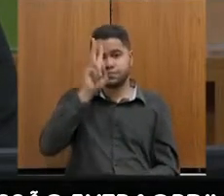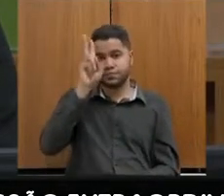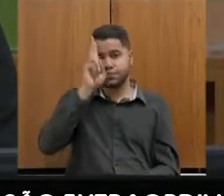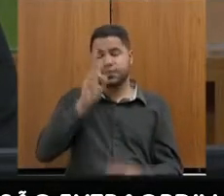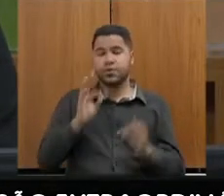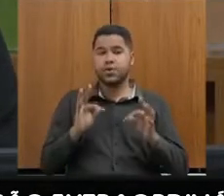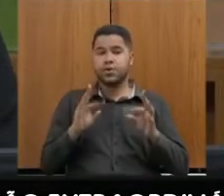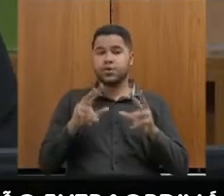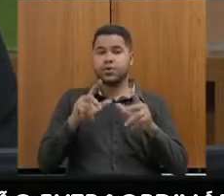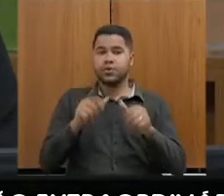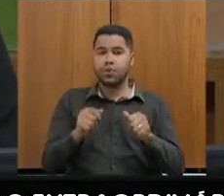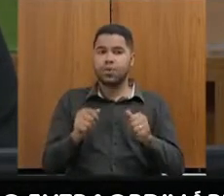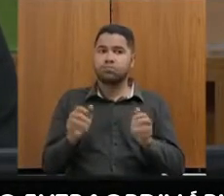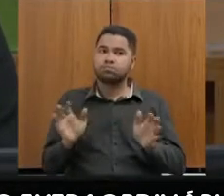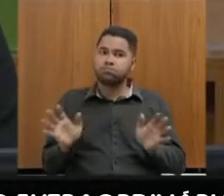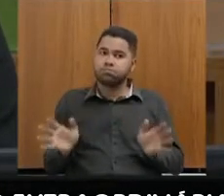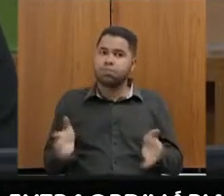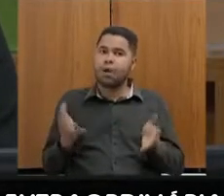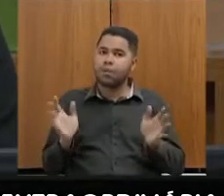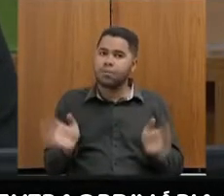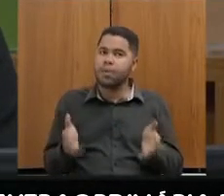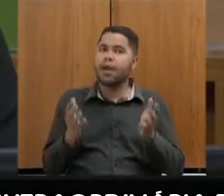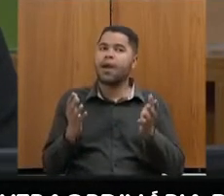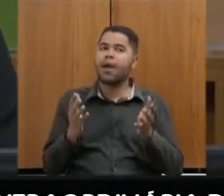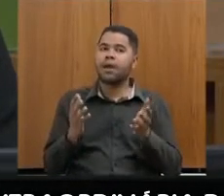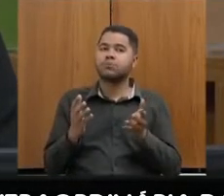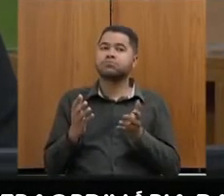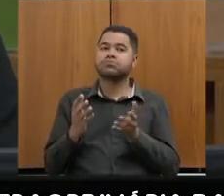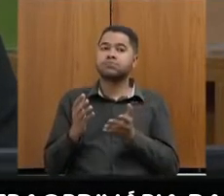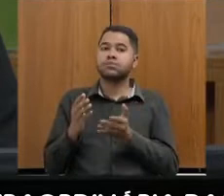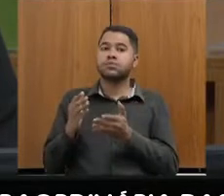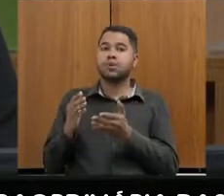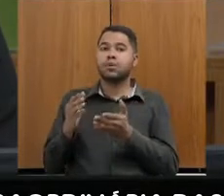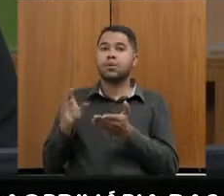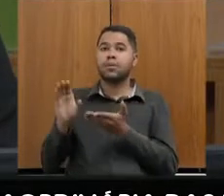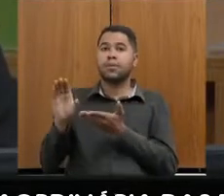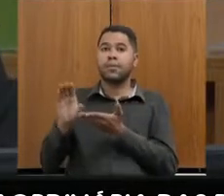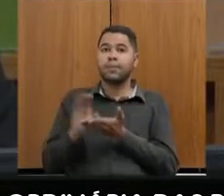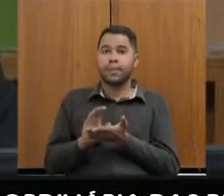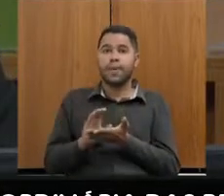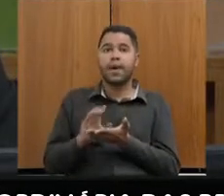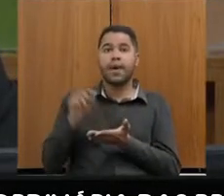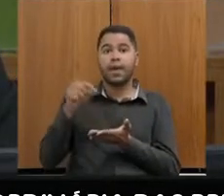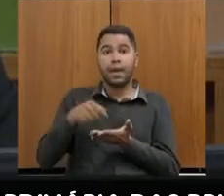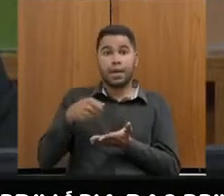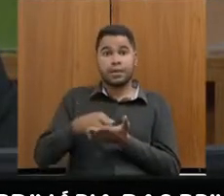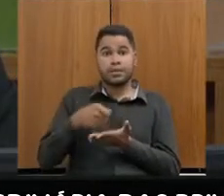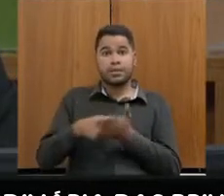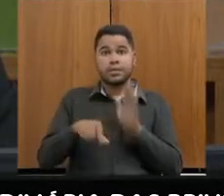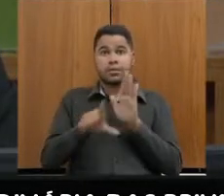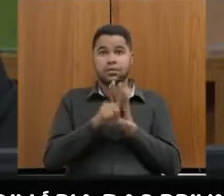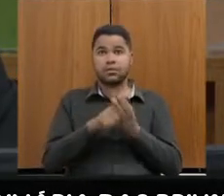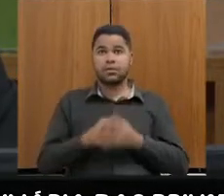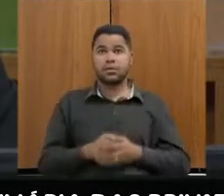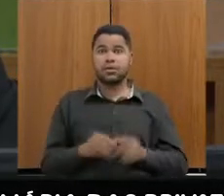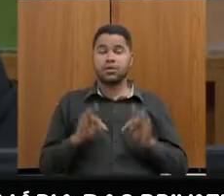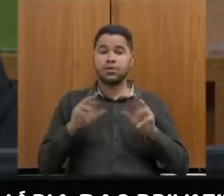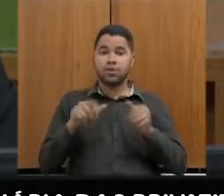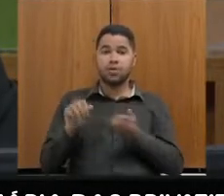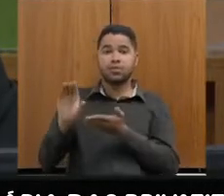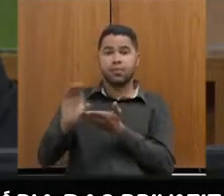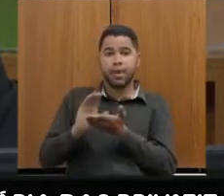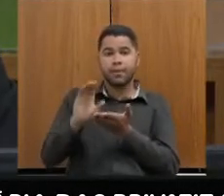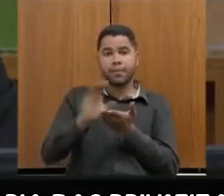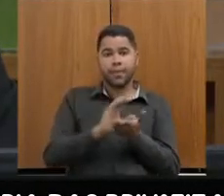todos esses incentivos são depositados na Assembleia Legislativa por exigência de lei, então, todos os incentivos são